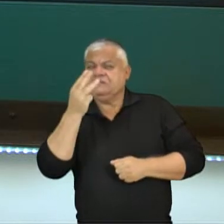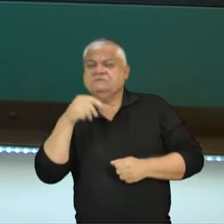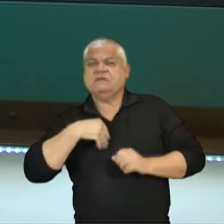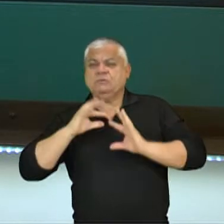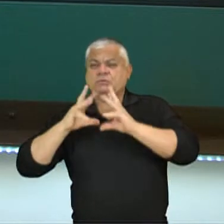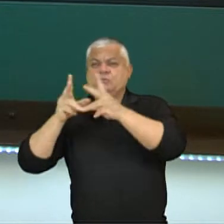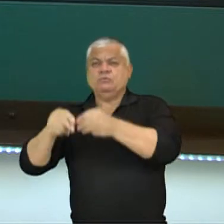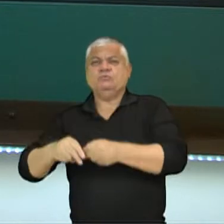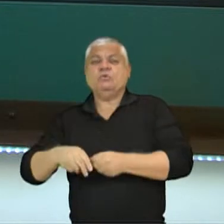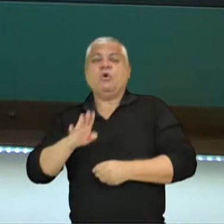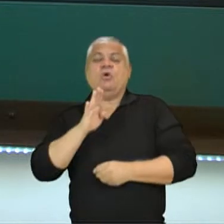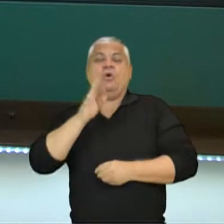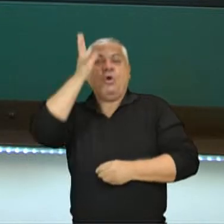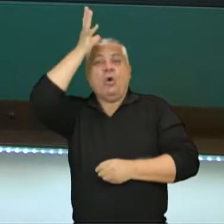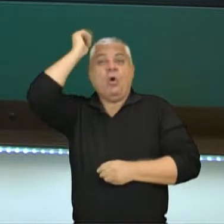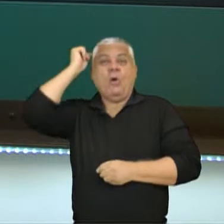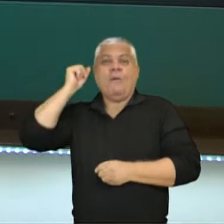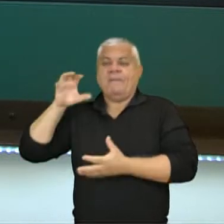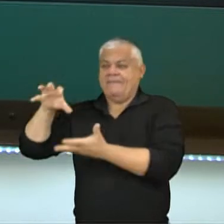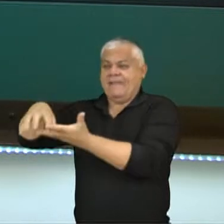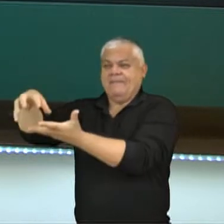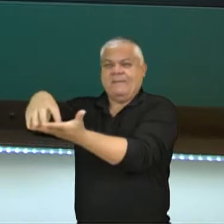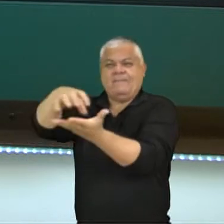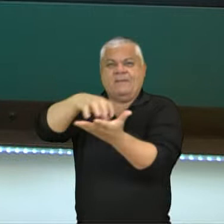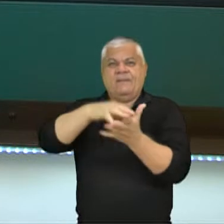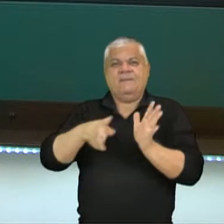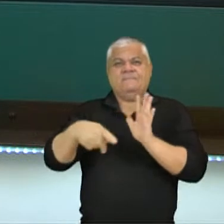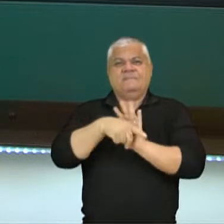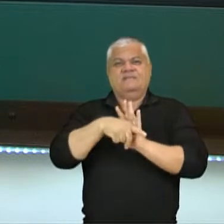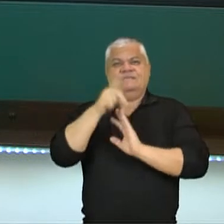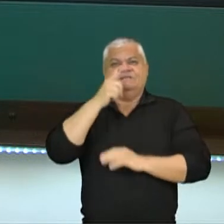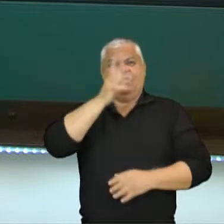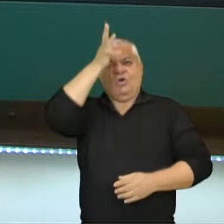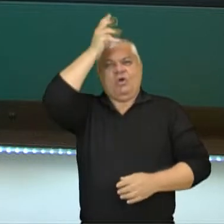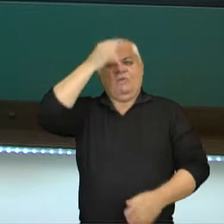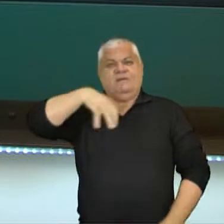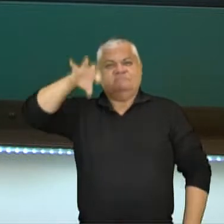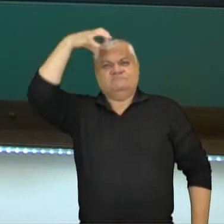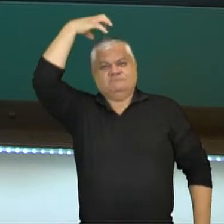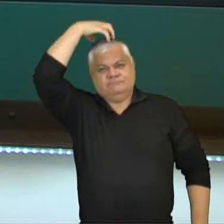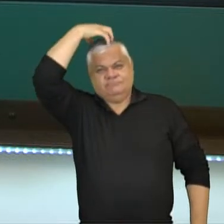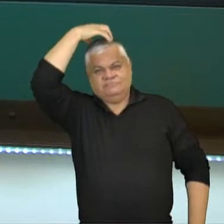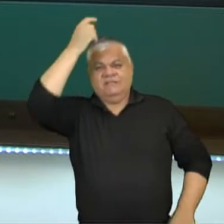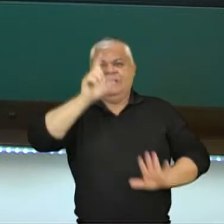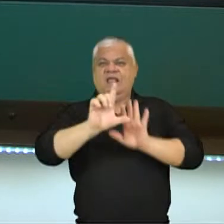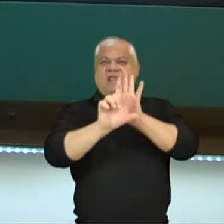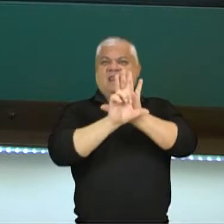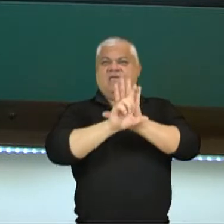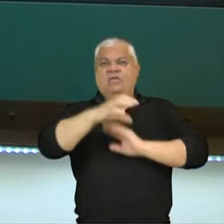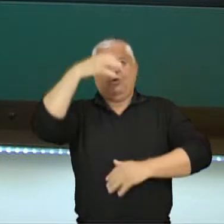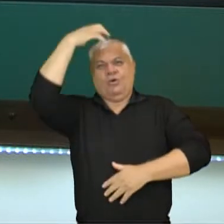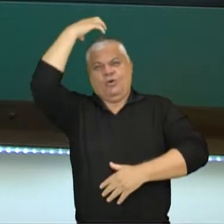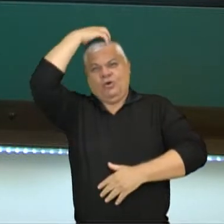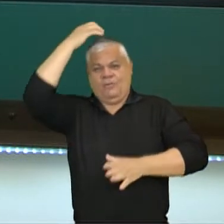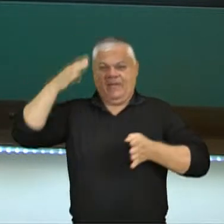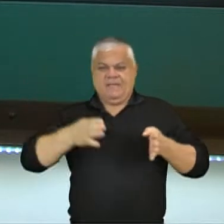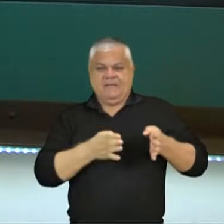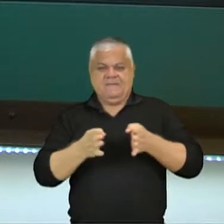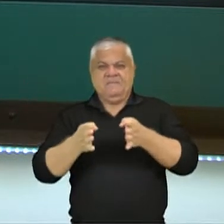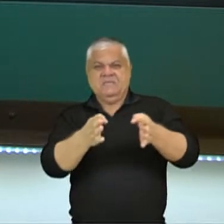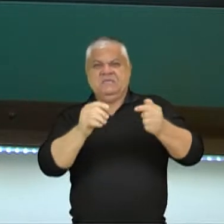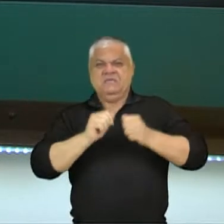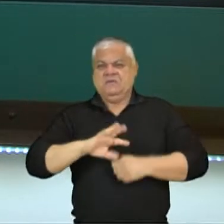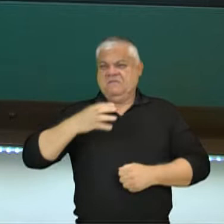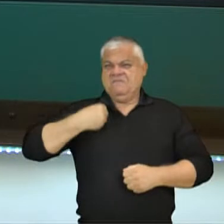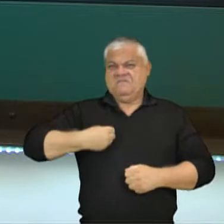romano. Era uma nação romana. Era um império romano. Era as leis romanas. Era os caminhos romanos. Era a forma de